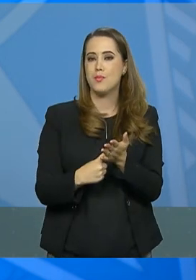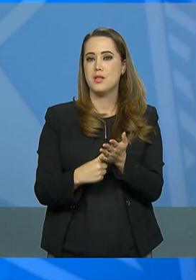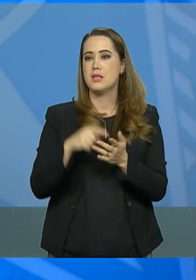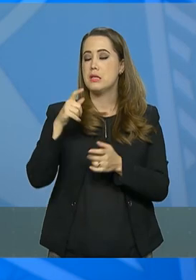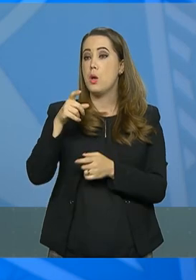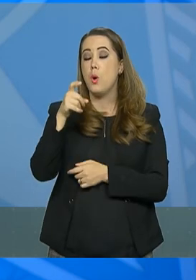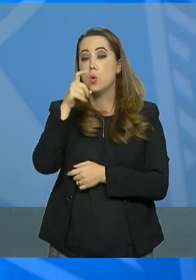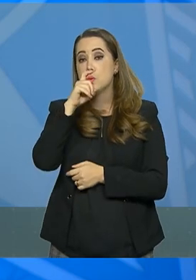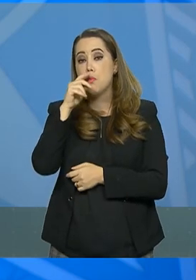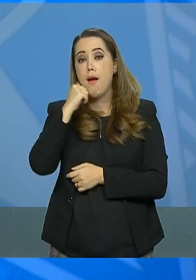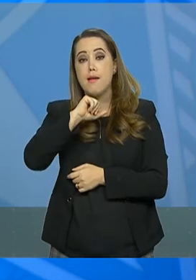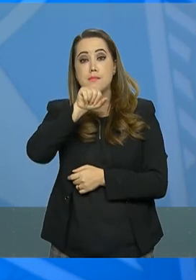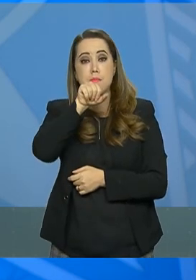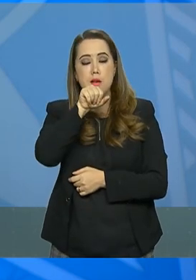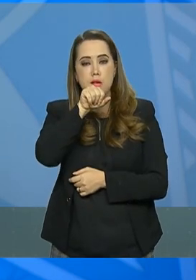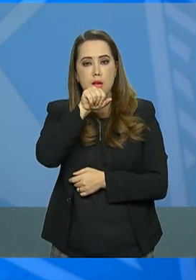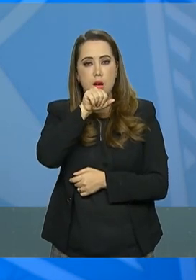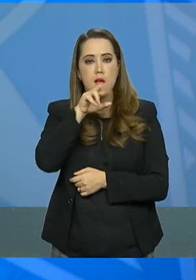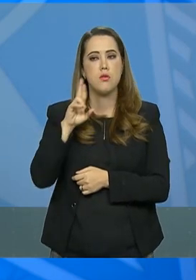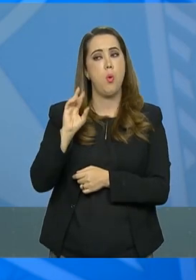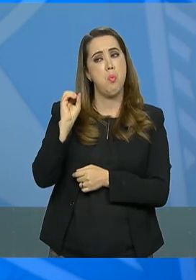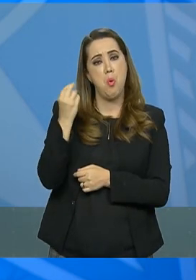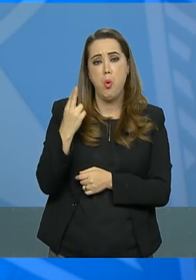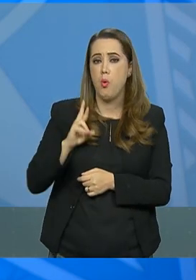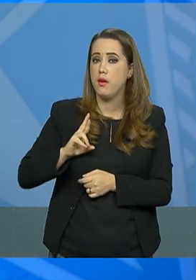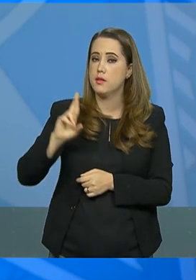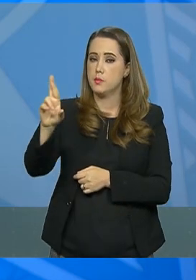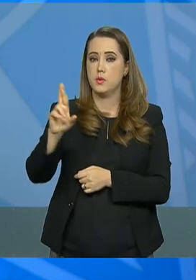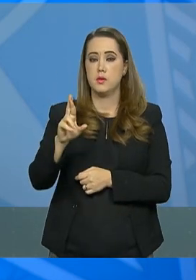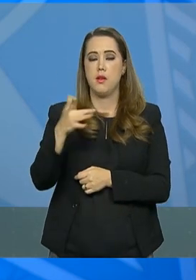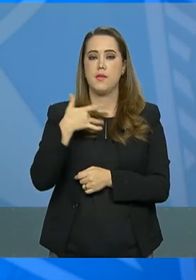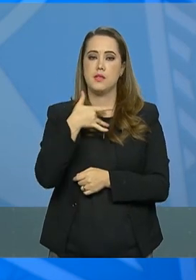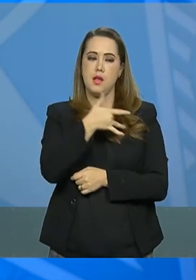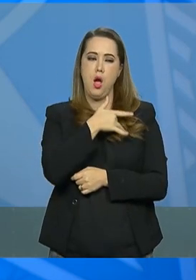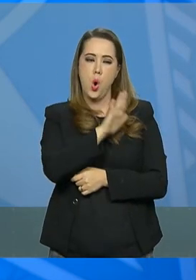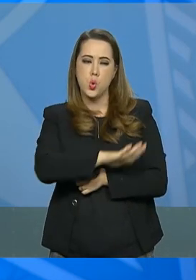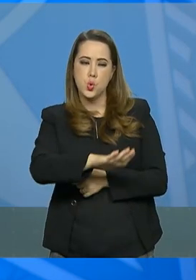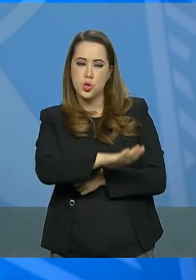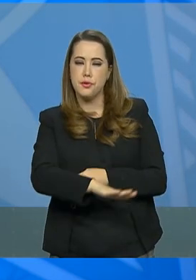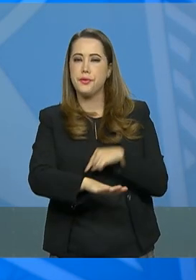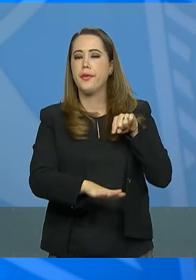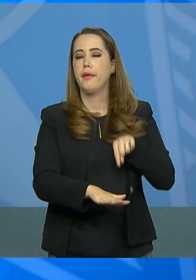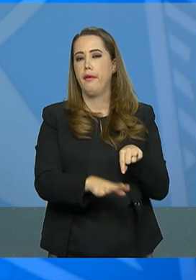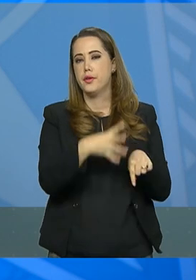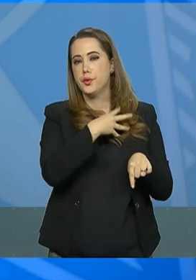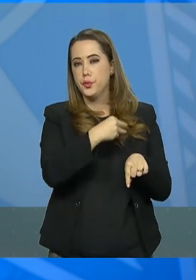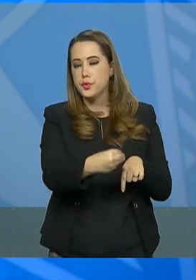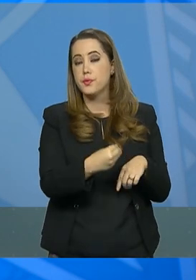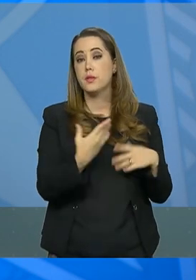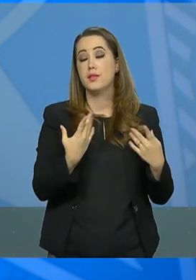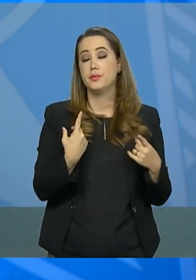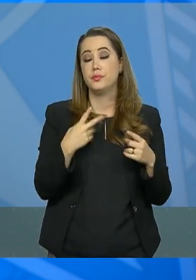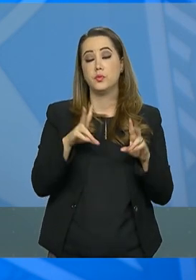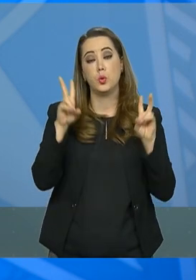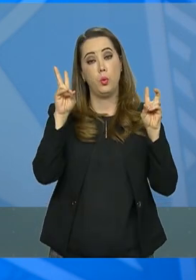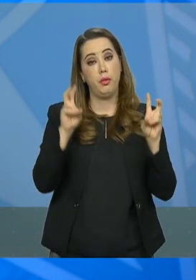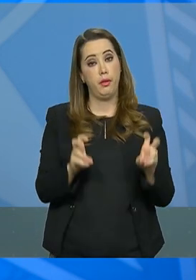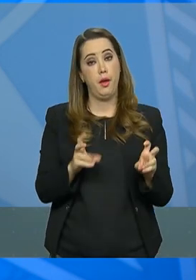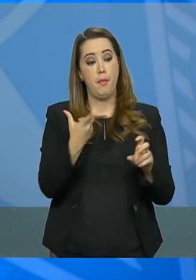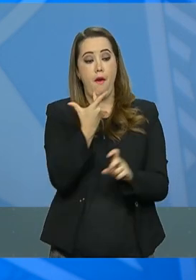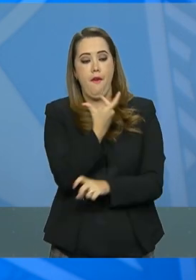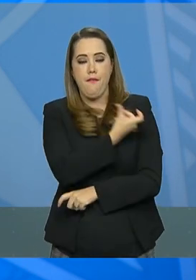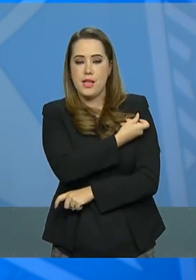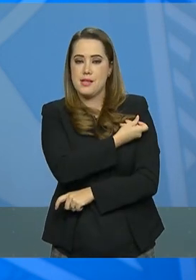dos pais e responsáveis em relação à saúde dos filhos no que diz respeito à